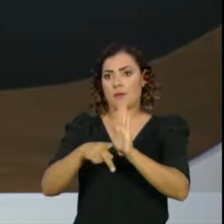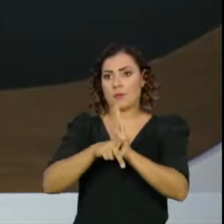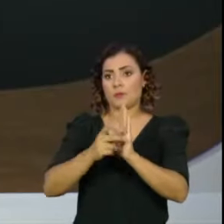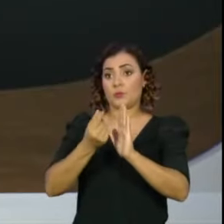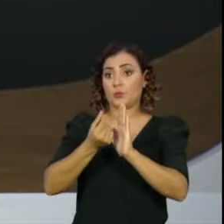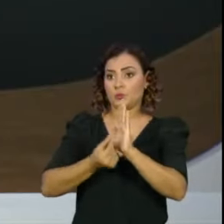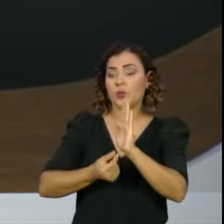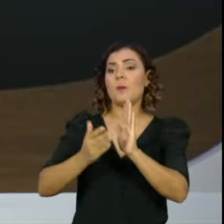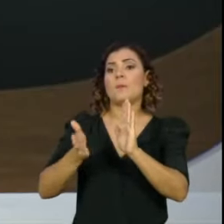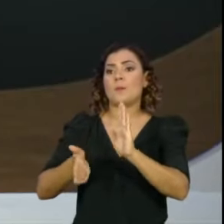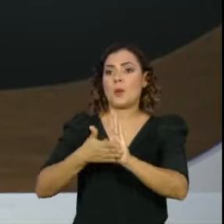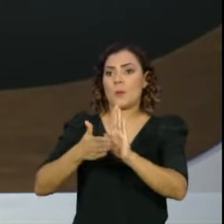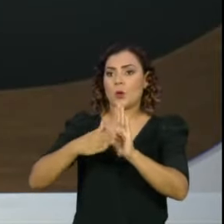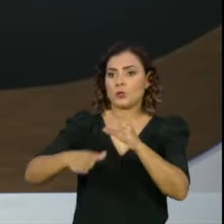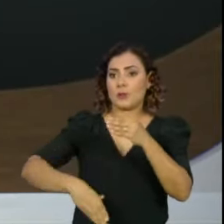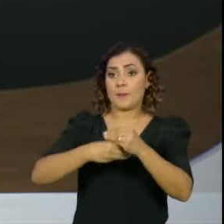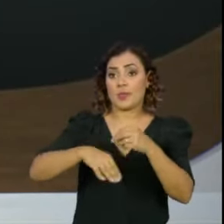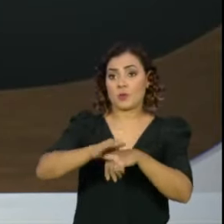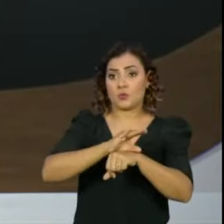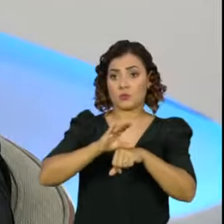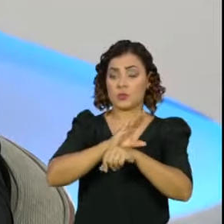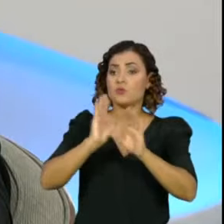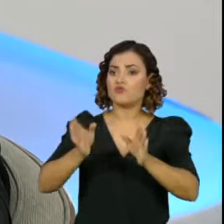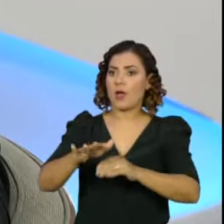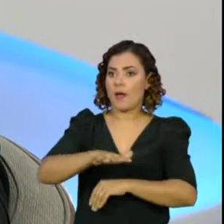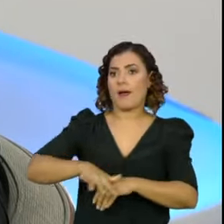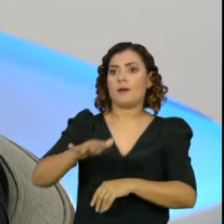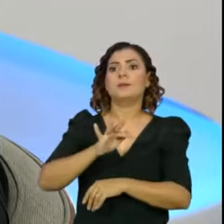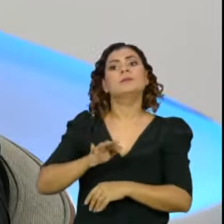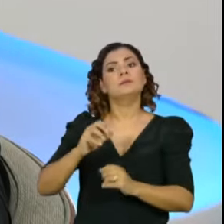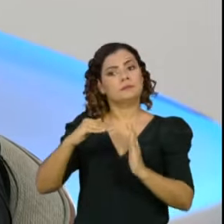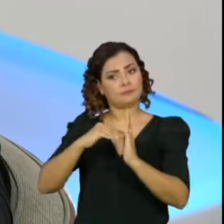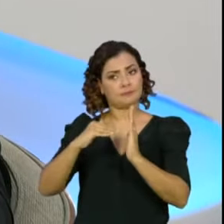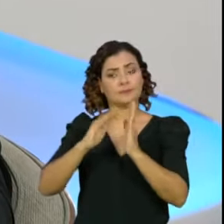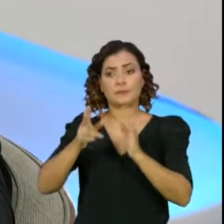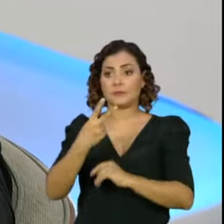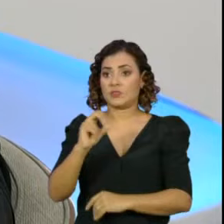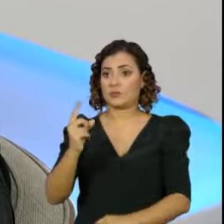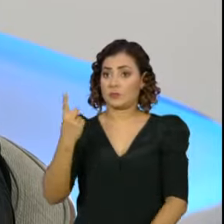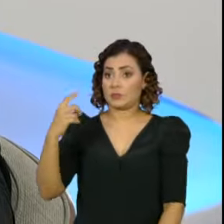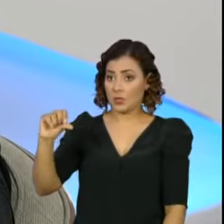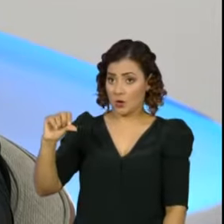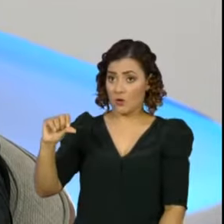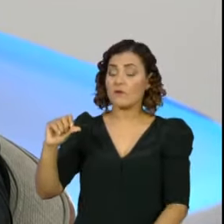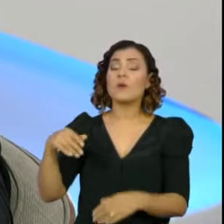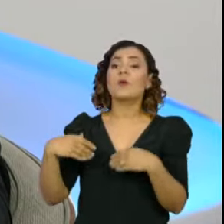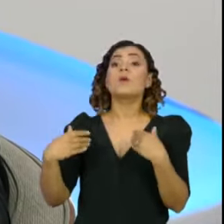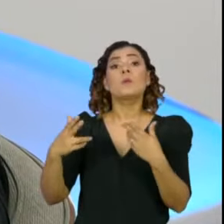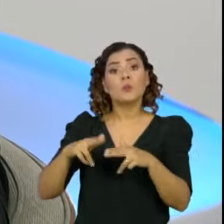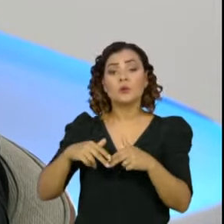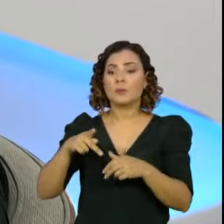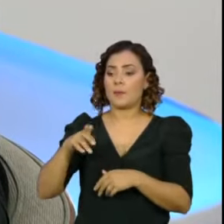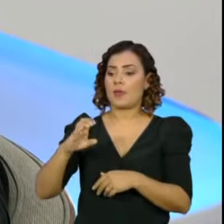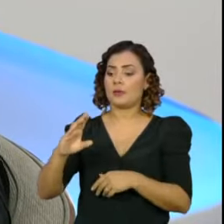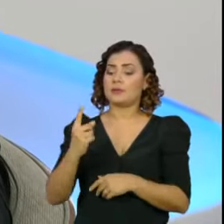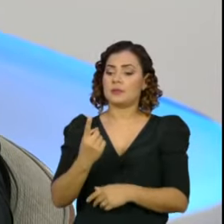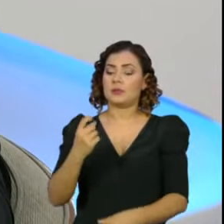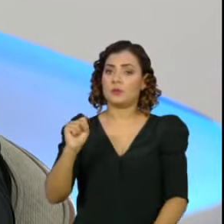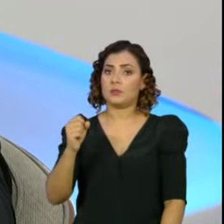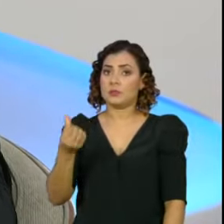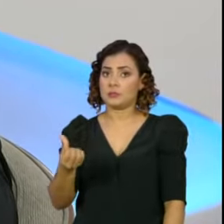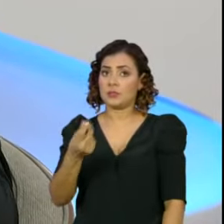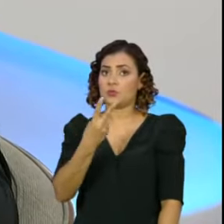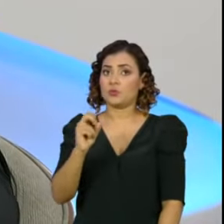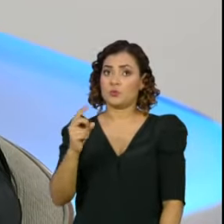através de propostas de emenda à Constituição, que já estão no âmbito do Senado Federal, desde 2019, quais sejam a PEC 186 de